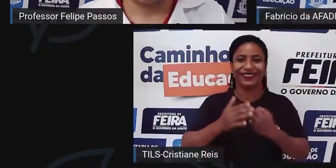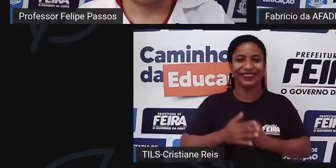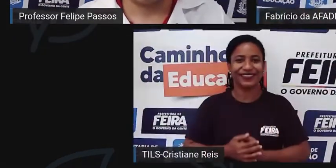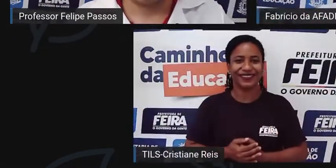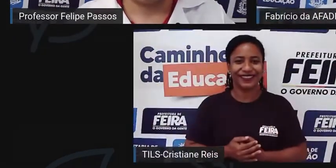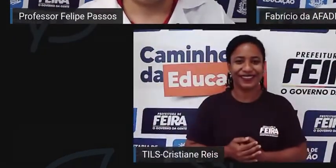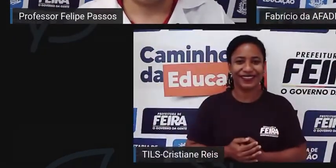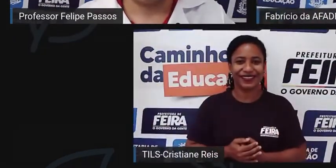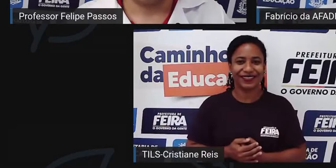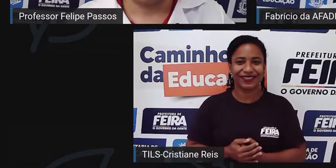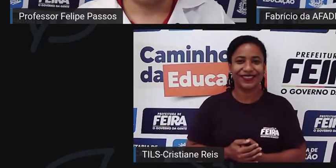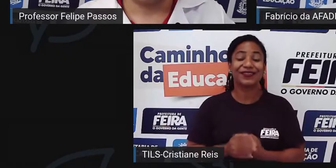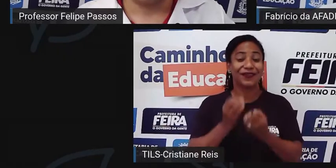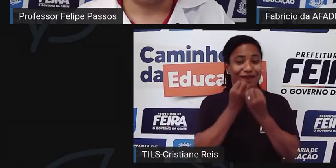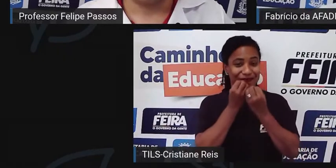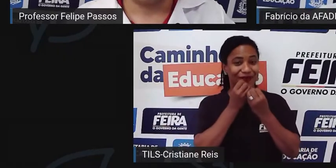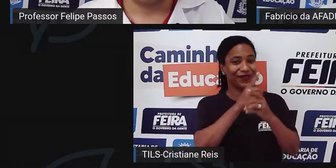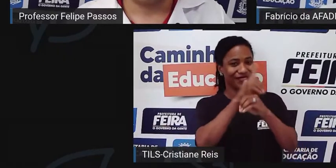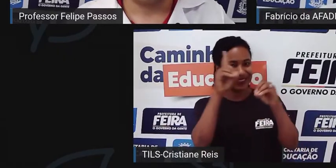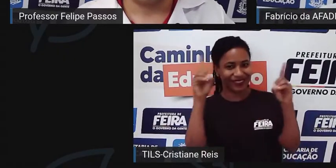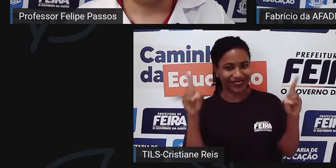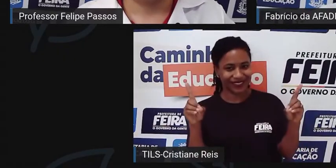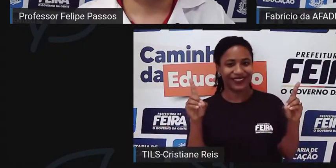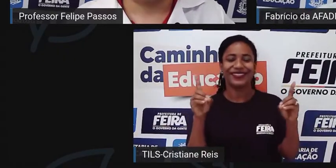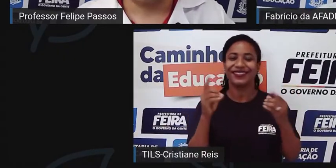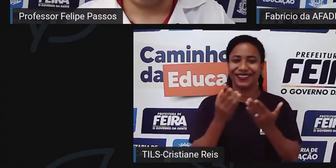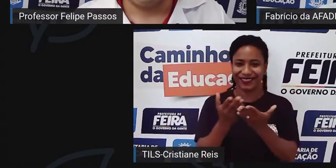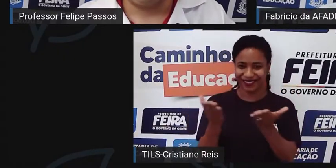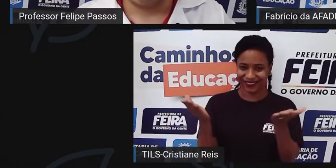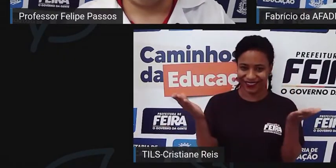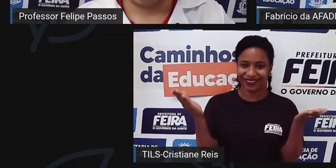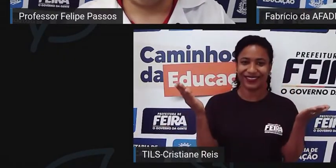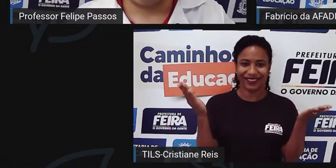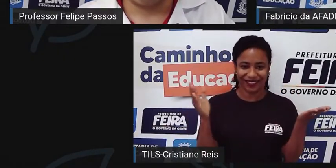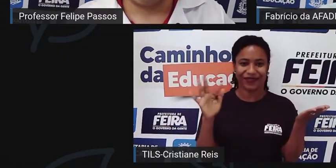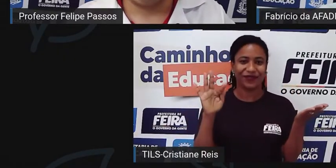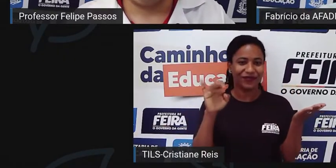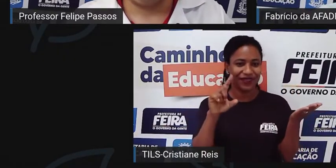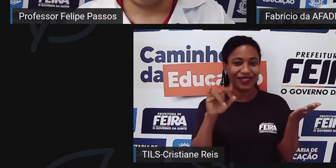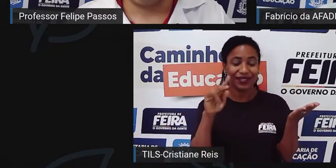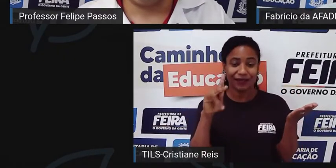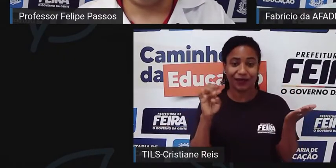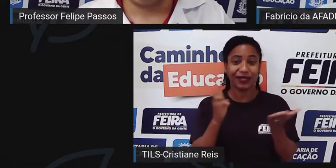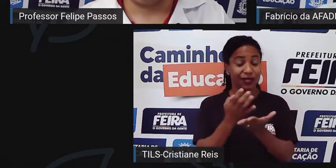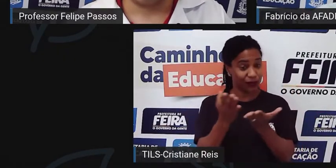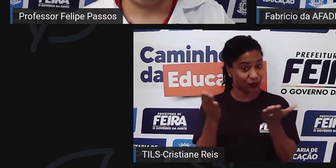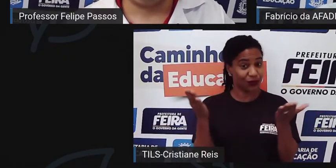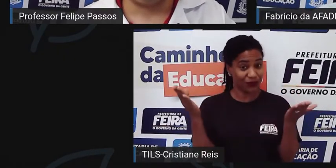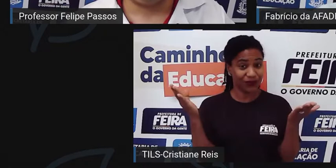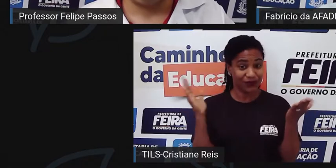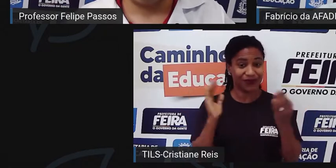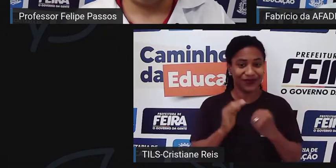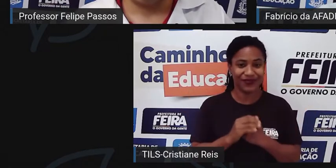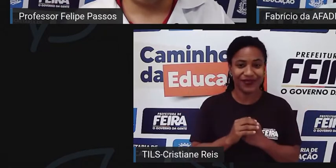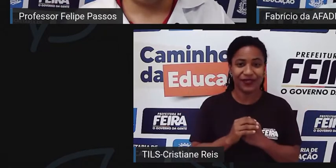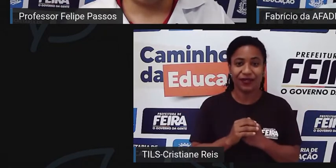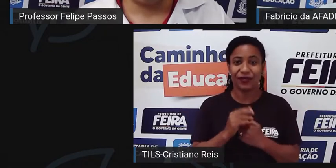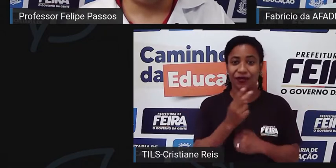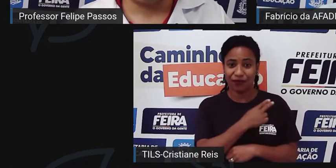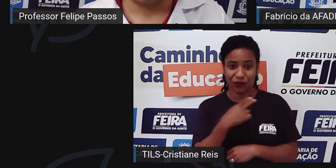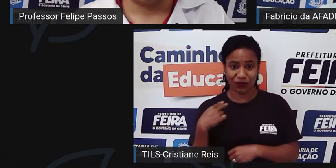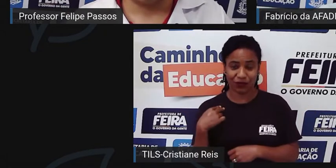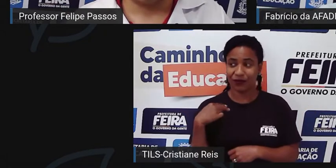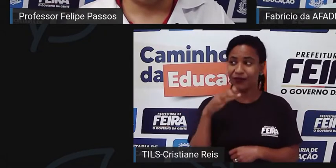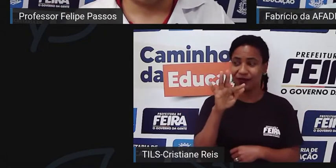Bom dia a todos. Bom dia, Felipe. Bom dia a todos que nos acompanham. O meu nome é Fabrício